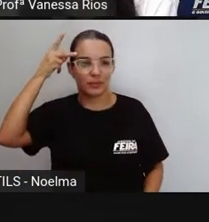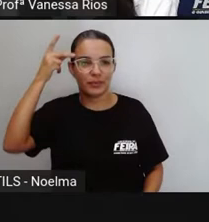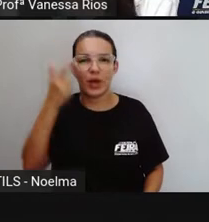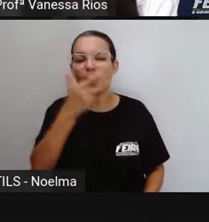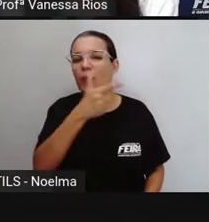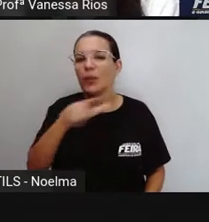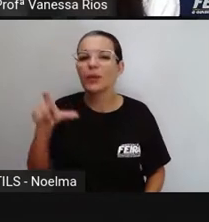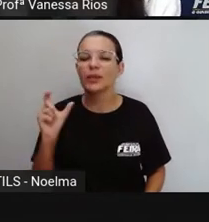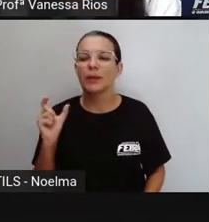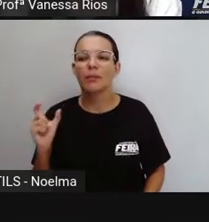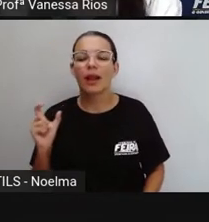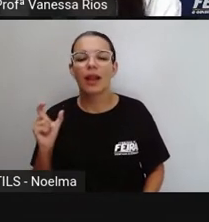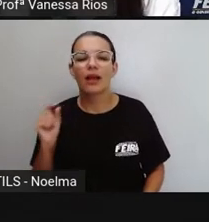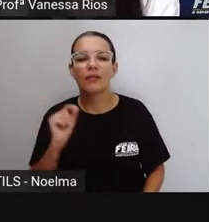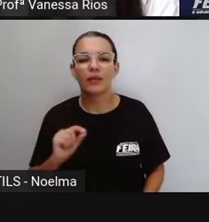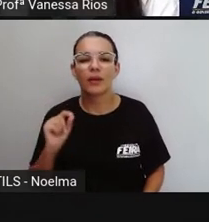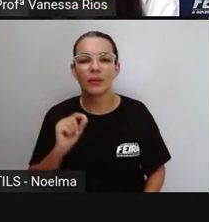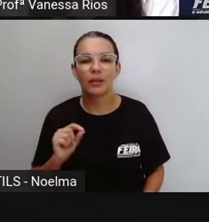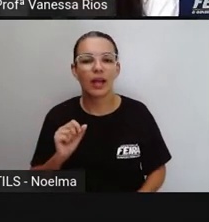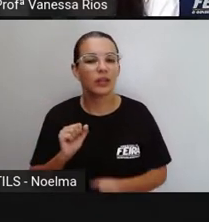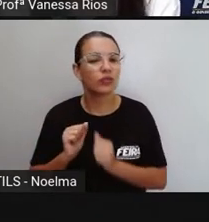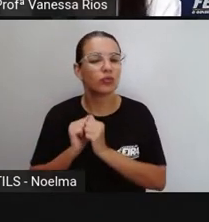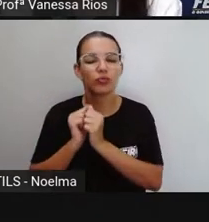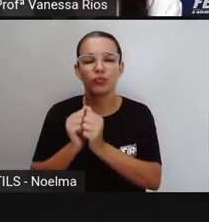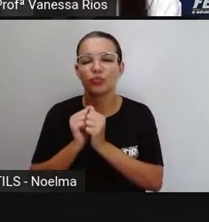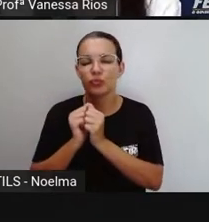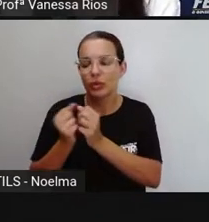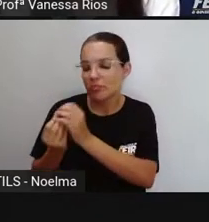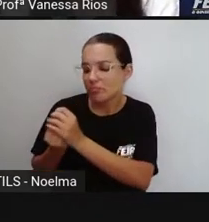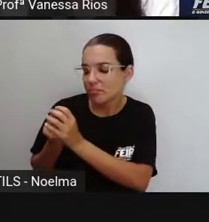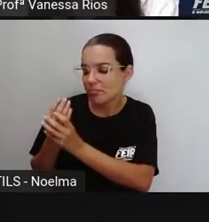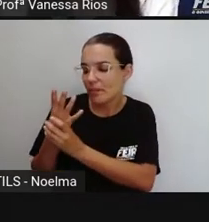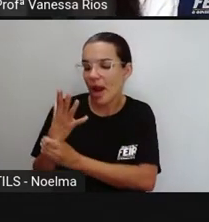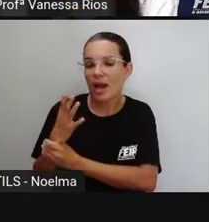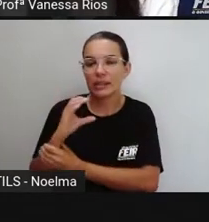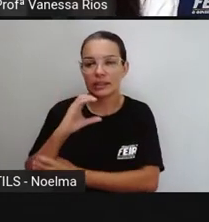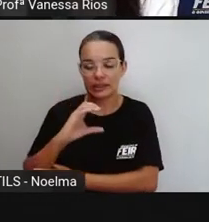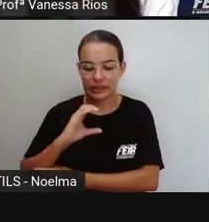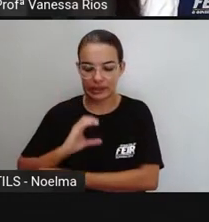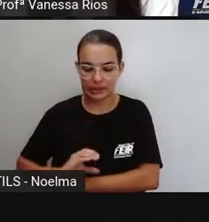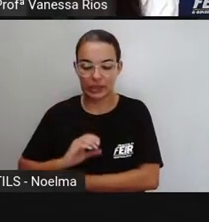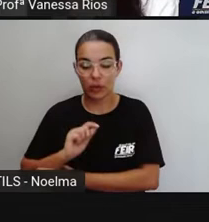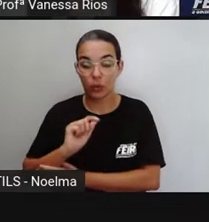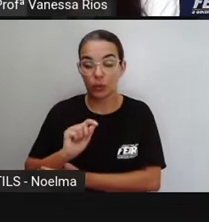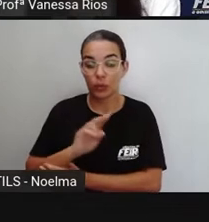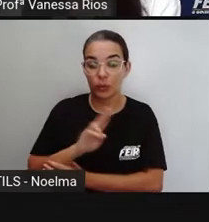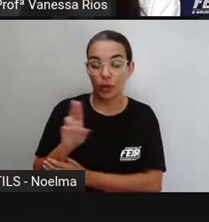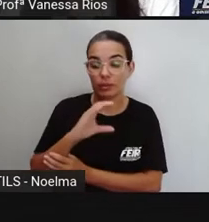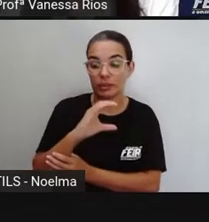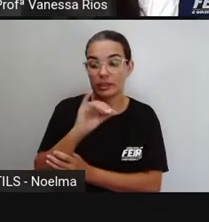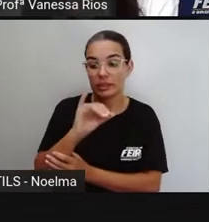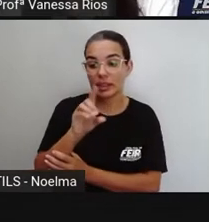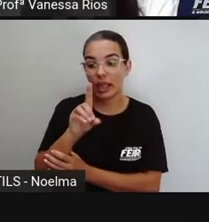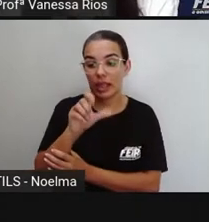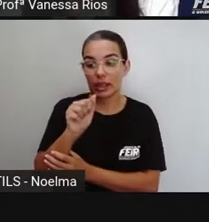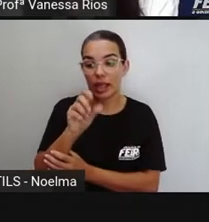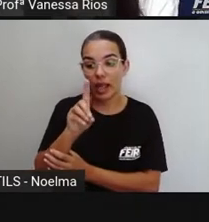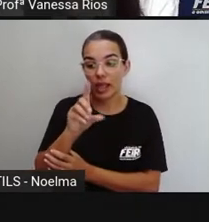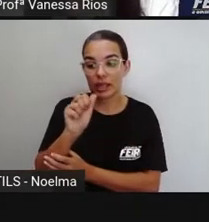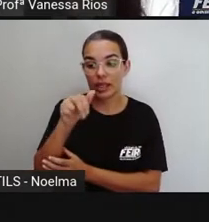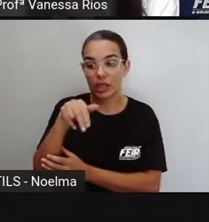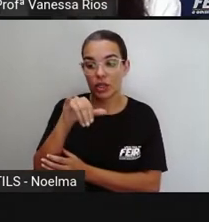acompanha aí a democracia desde a sua origem é a palavra cidadania, que significa em geral a